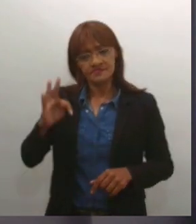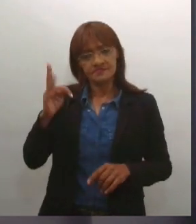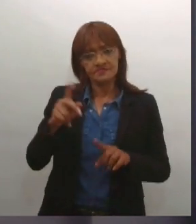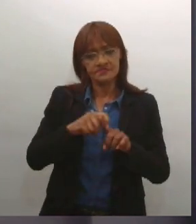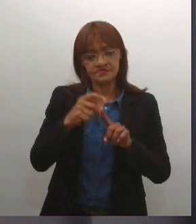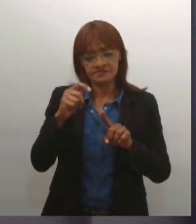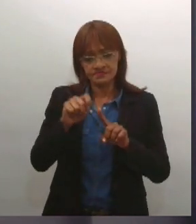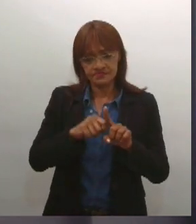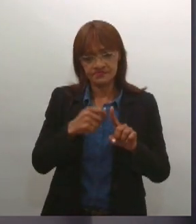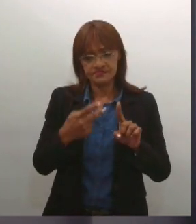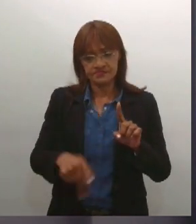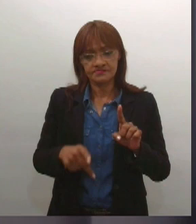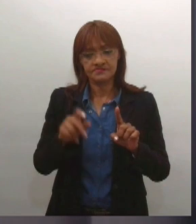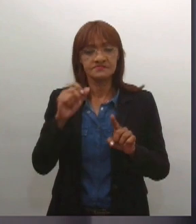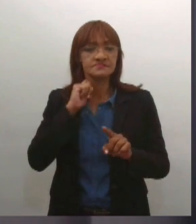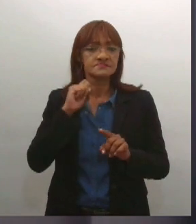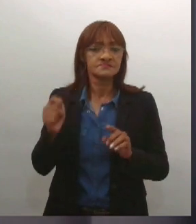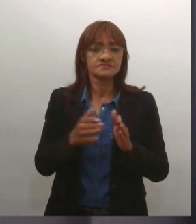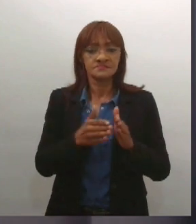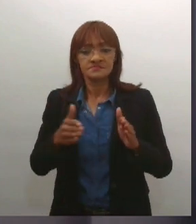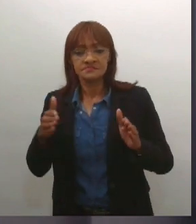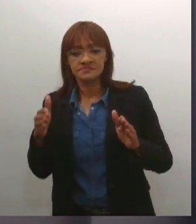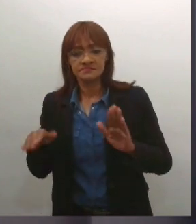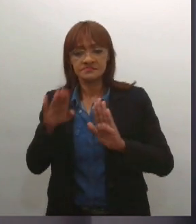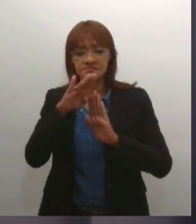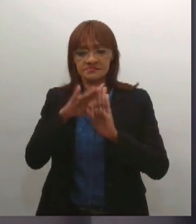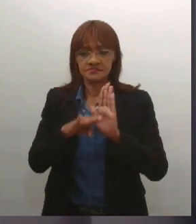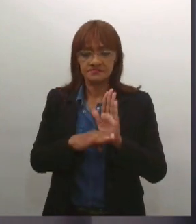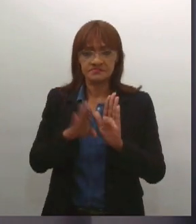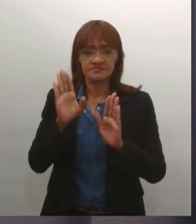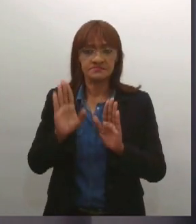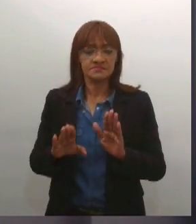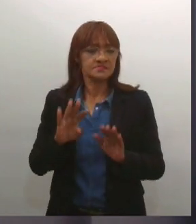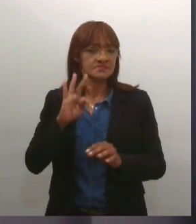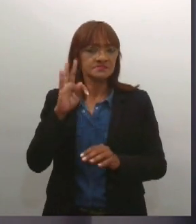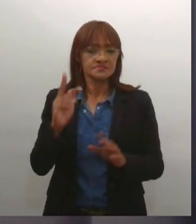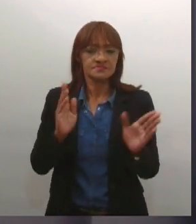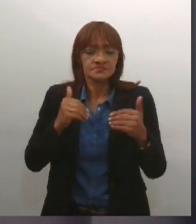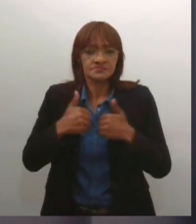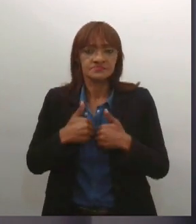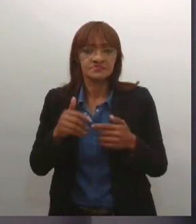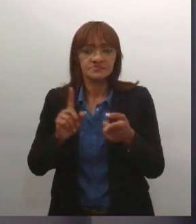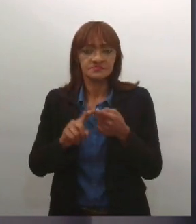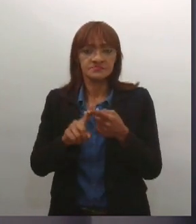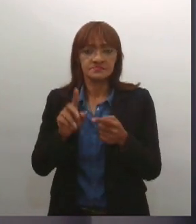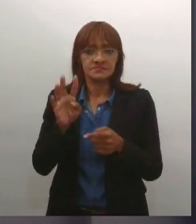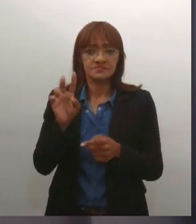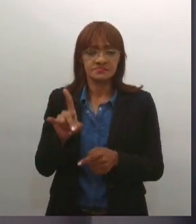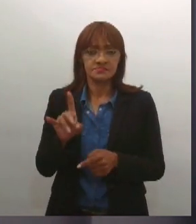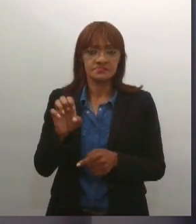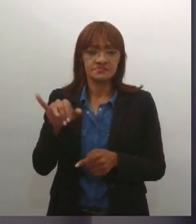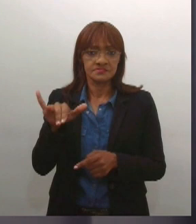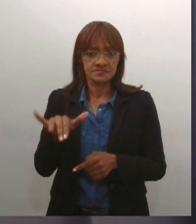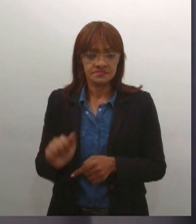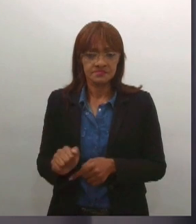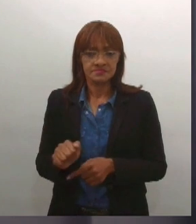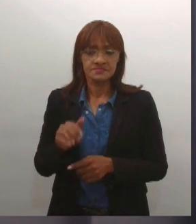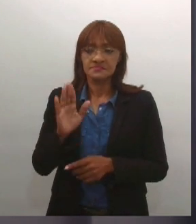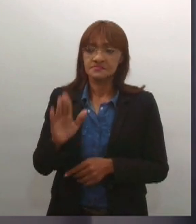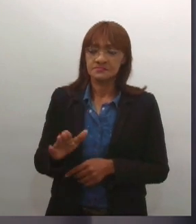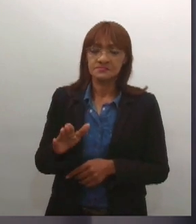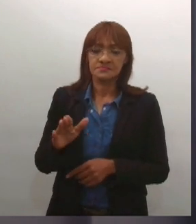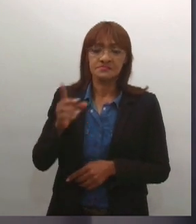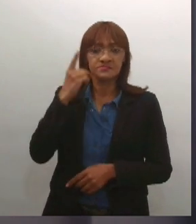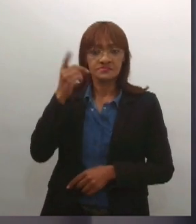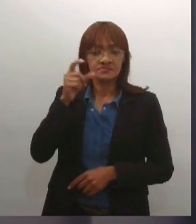ações de conscientização sobre o transtorno do espectro autista, TEA. O deputado Luciano Pimentel, autor da propositura, faz um